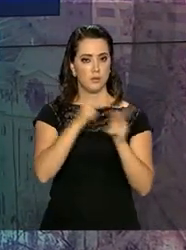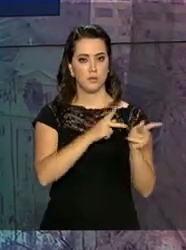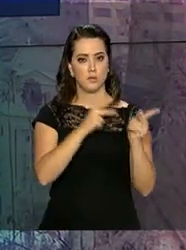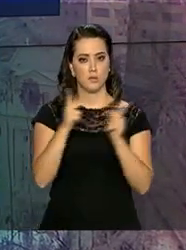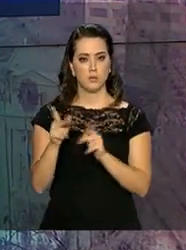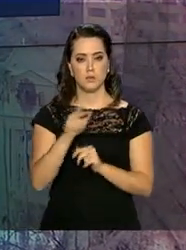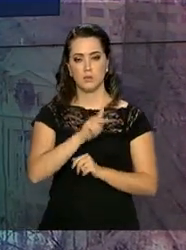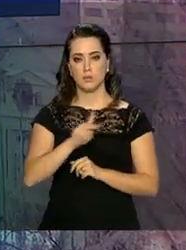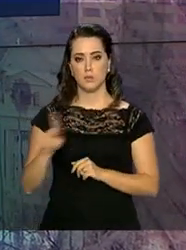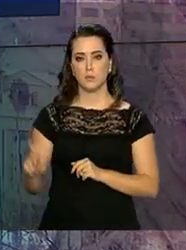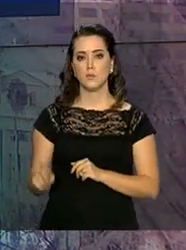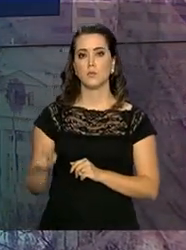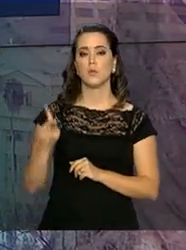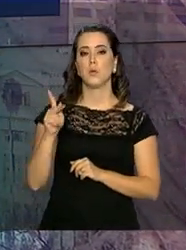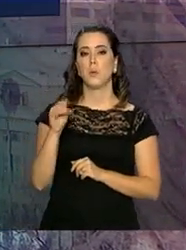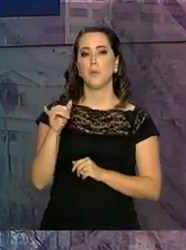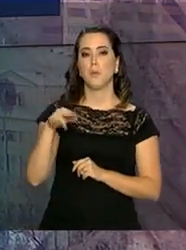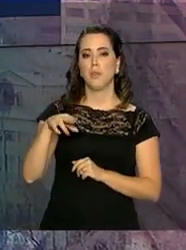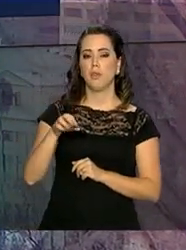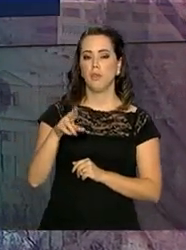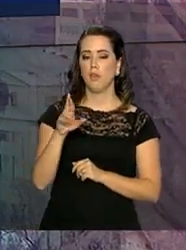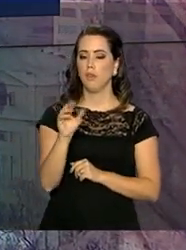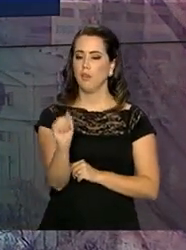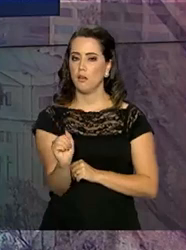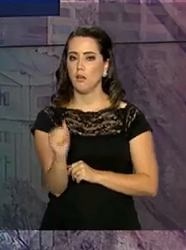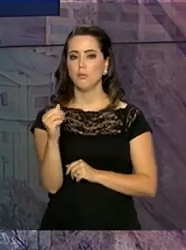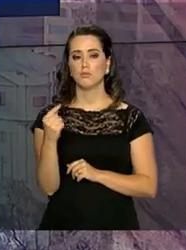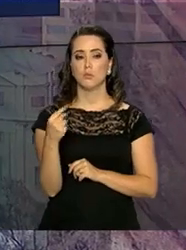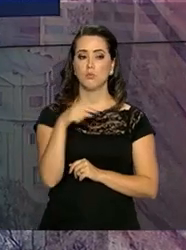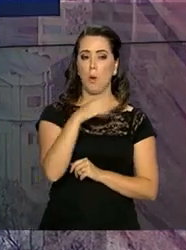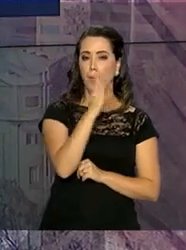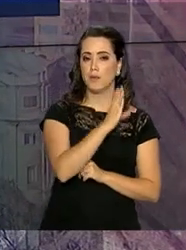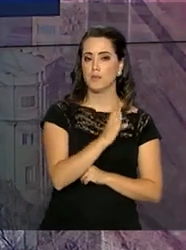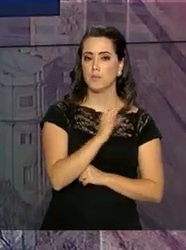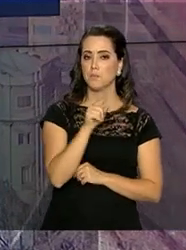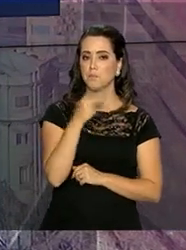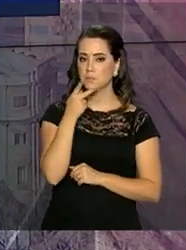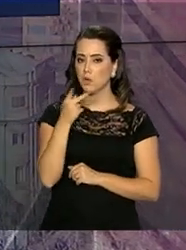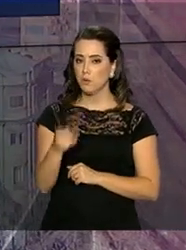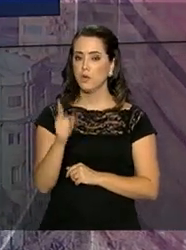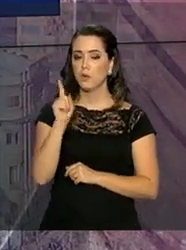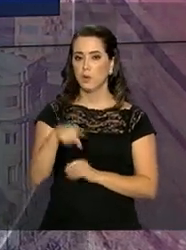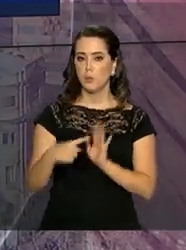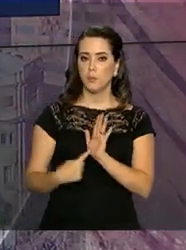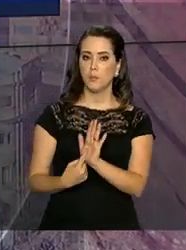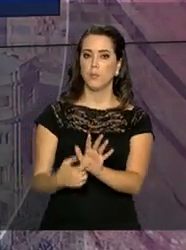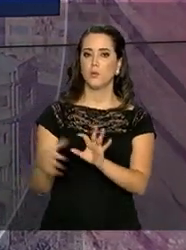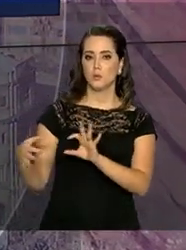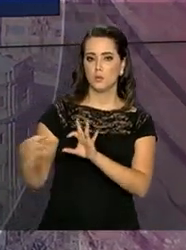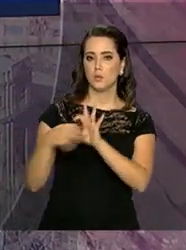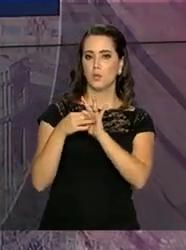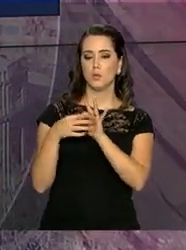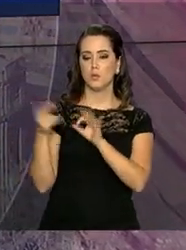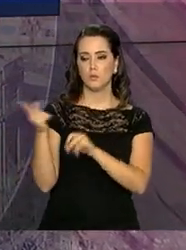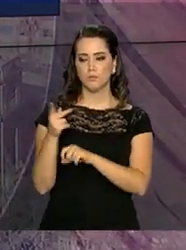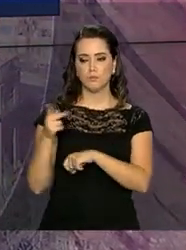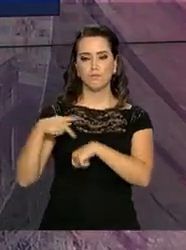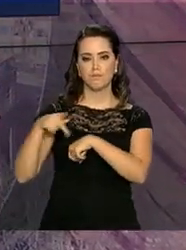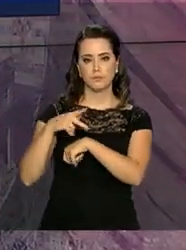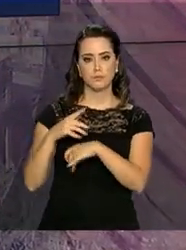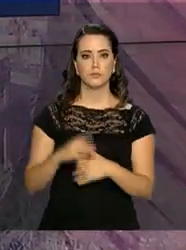visita do presidente Sebastián Pinheira ao Brasil. Para Temer, isso mostra a convergência entre as duas nações.